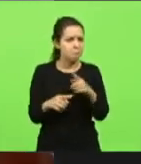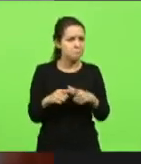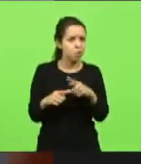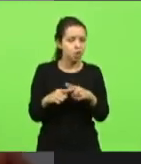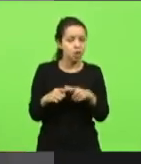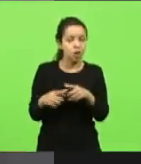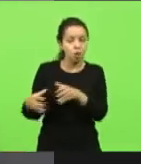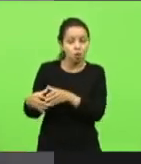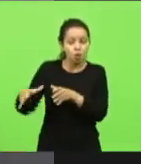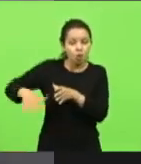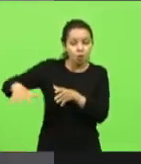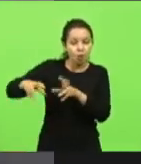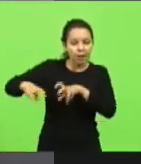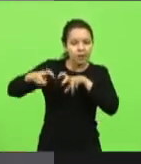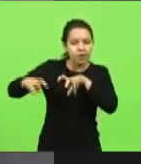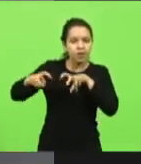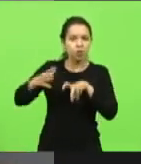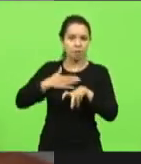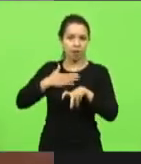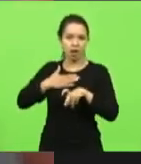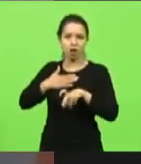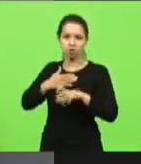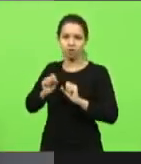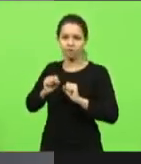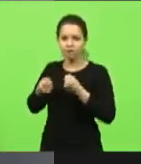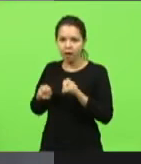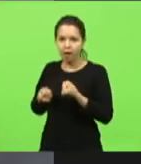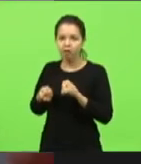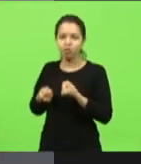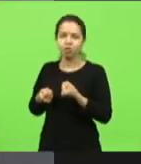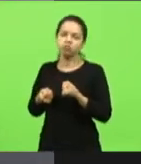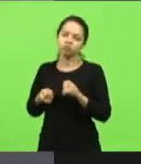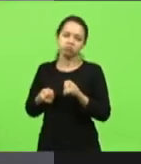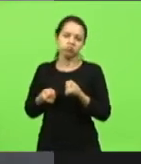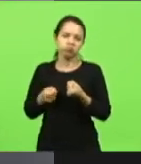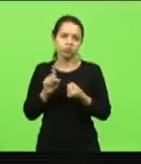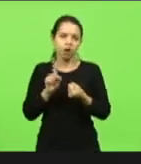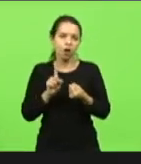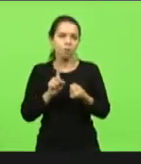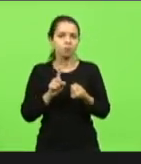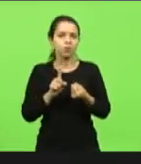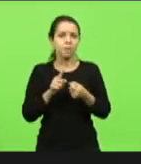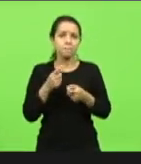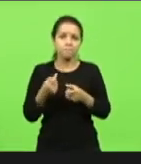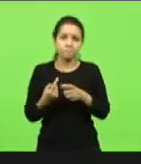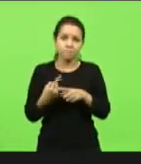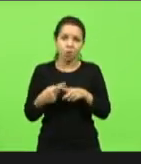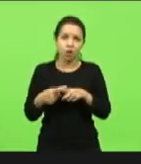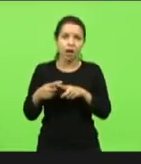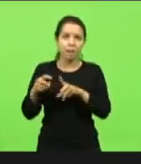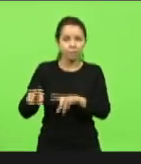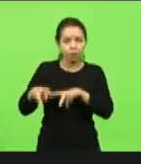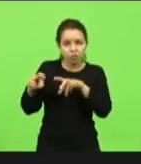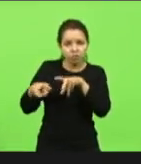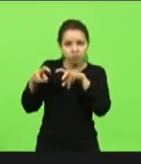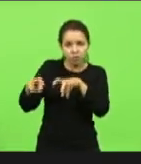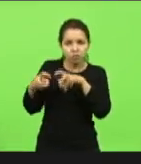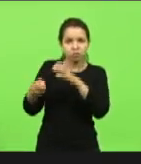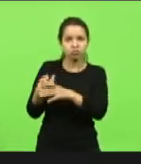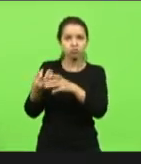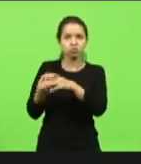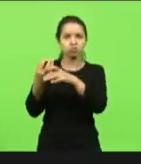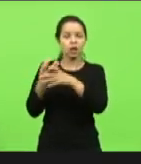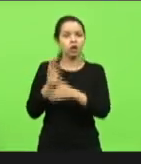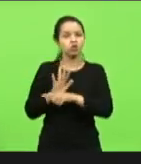agrícola que eu defendo porque a produção agrícola ela ajuda a manter o